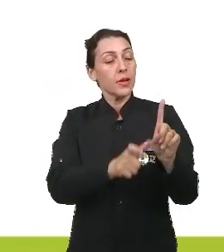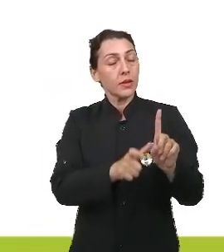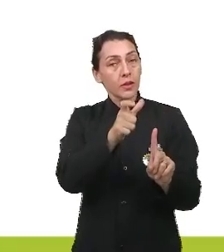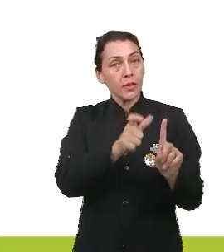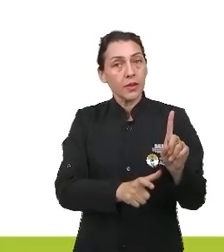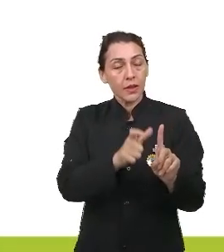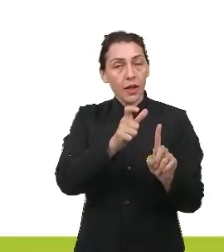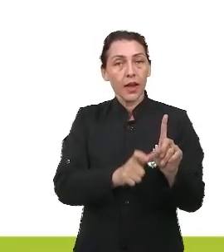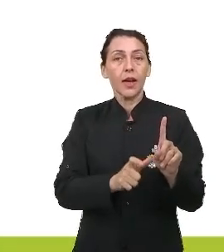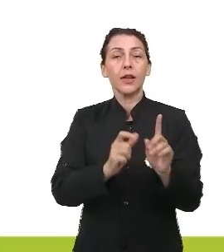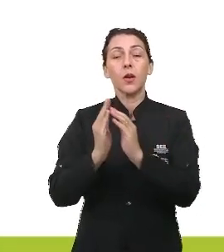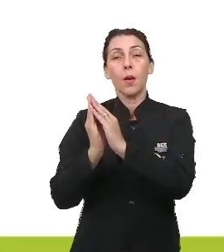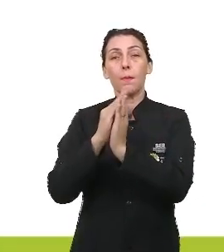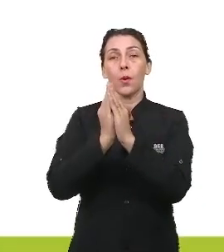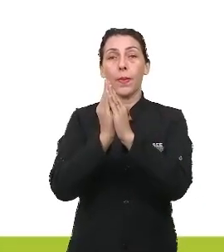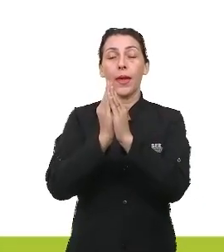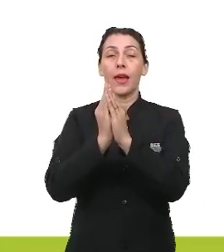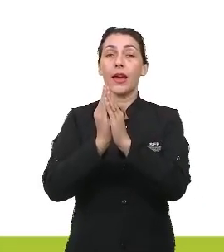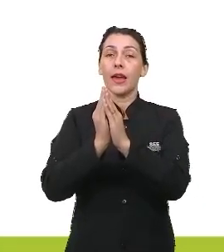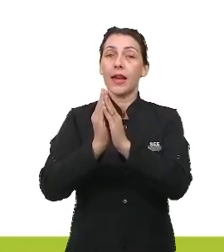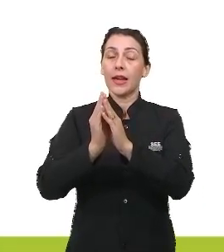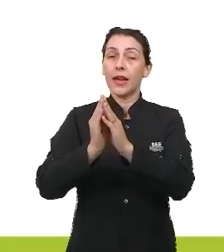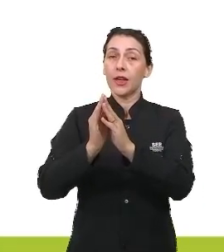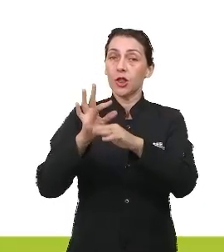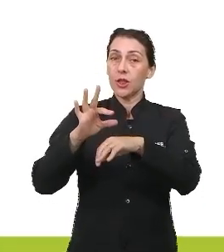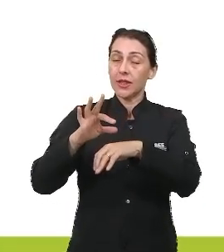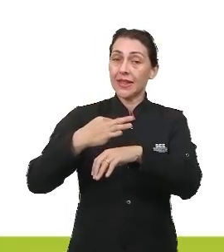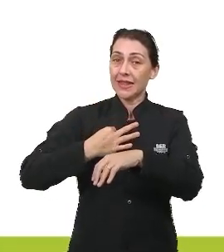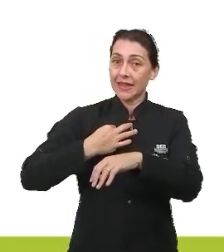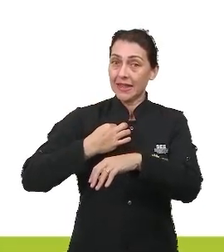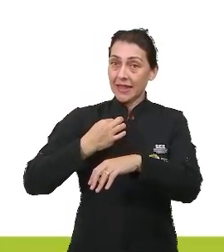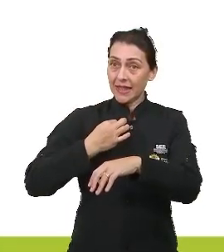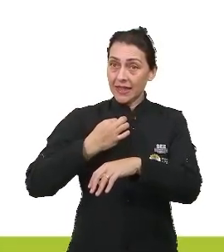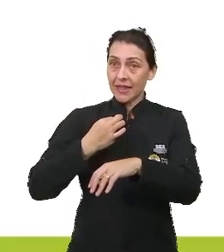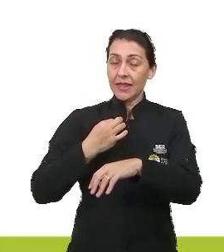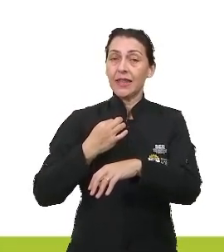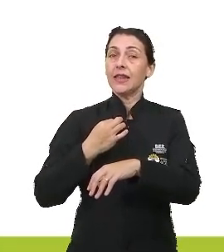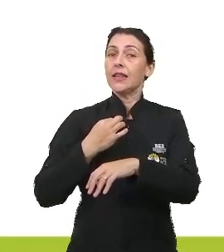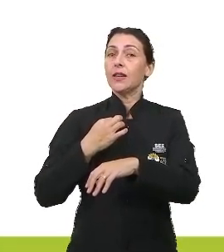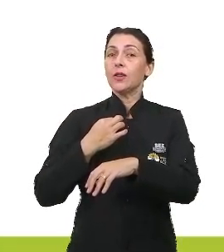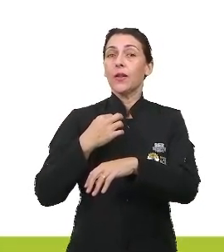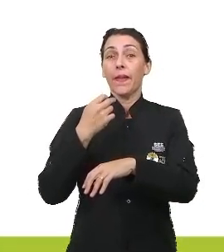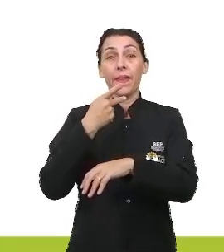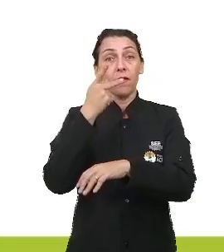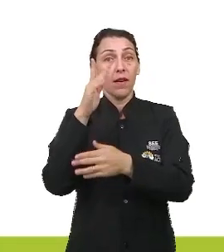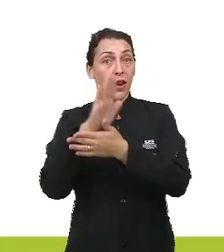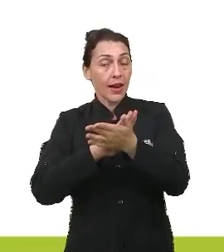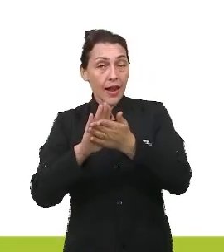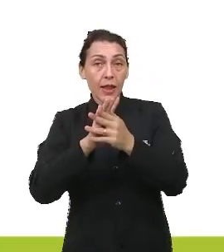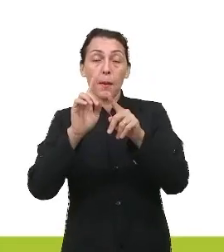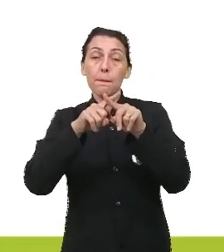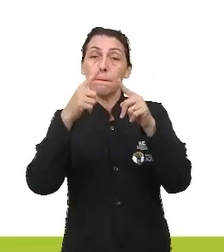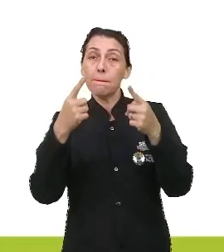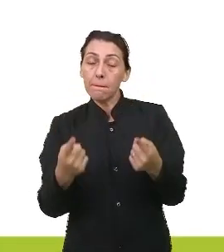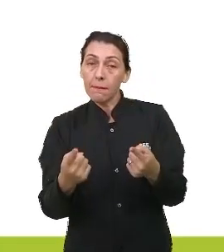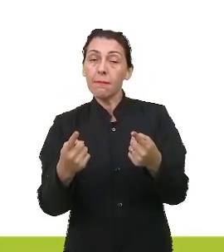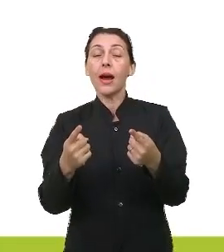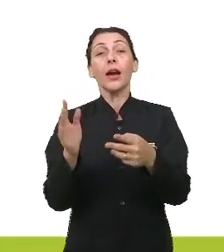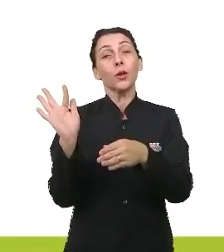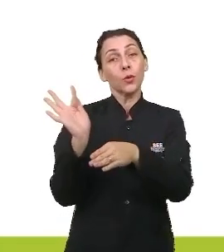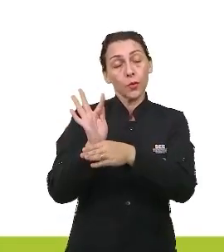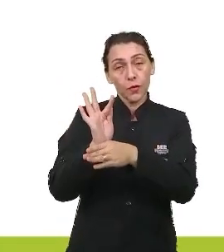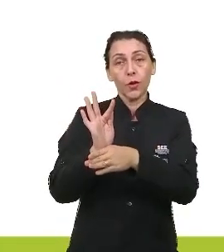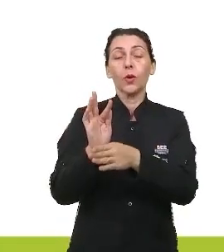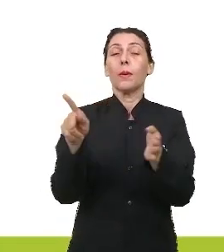Emília é uma boneca de pano, Obviamente, é um ser não-humano, né? Um ser inanimado, mas que, nesse